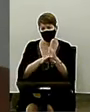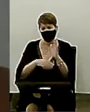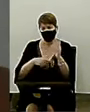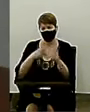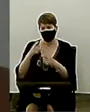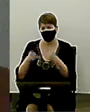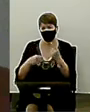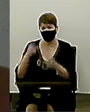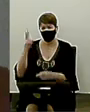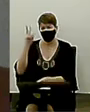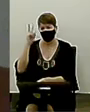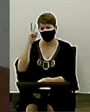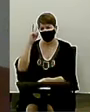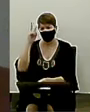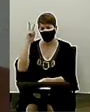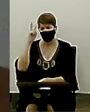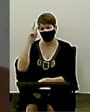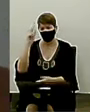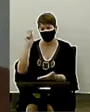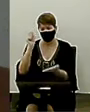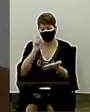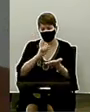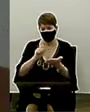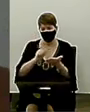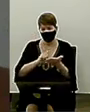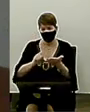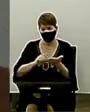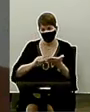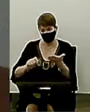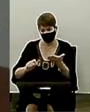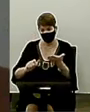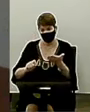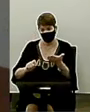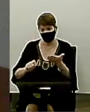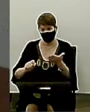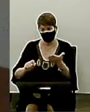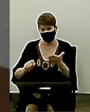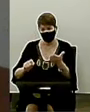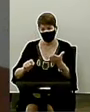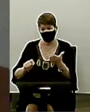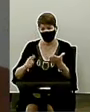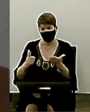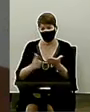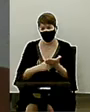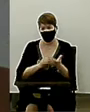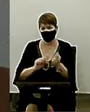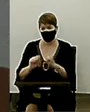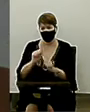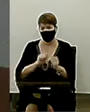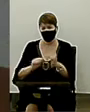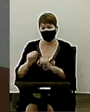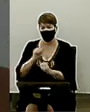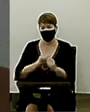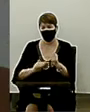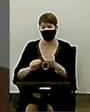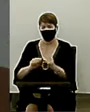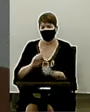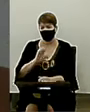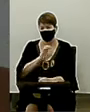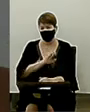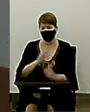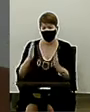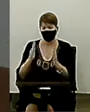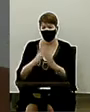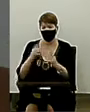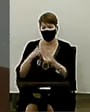São os históricos que estão escritos nos livros de atas das igrejas. A construção da igreja determina que, quando uma igreja é